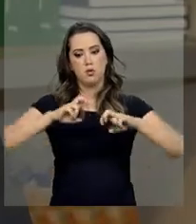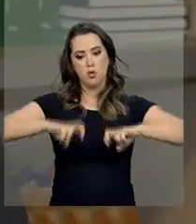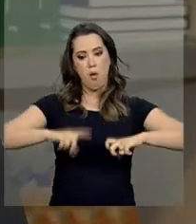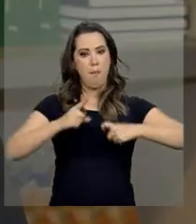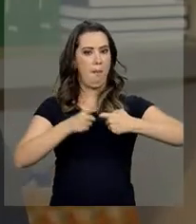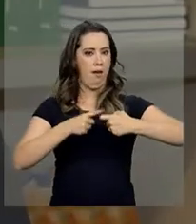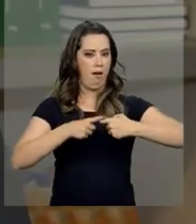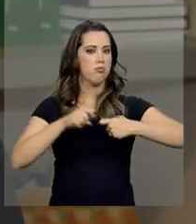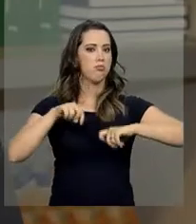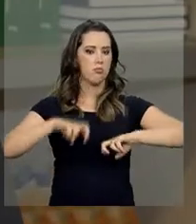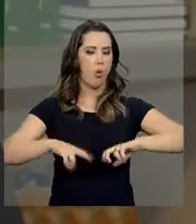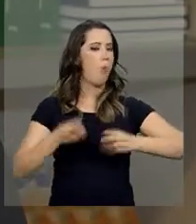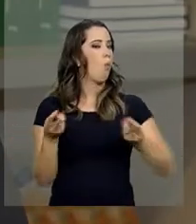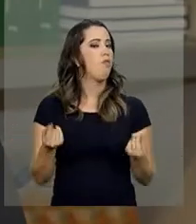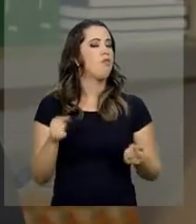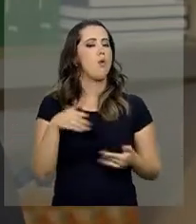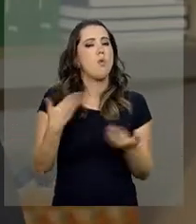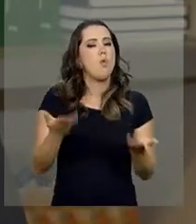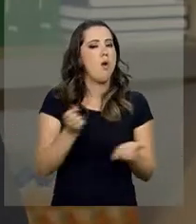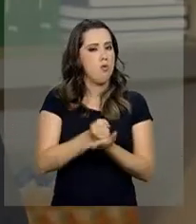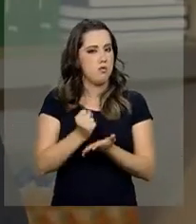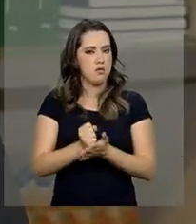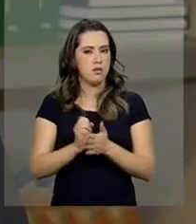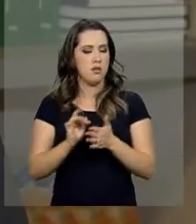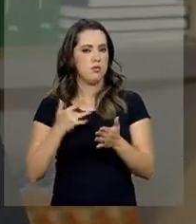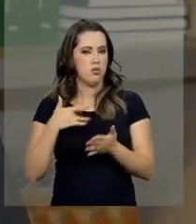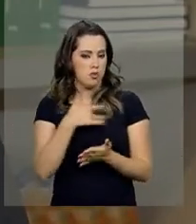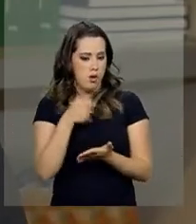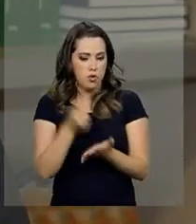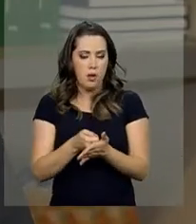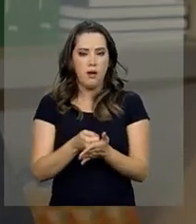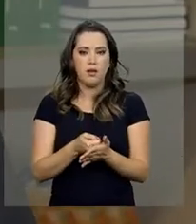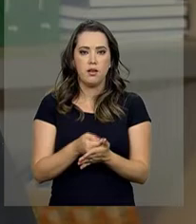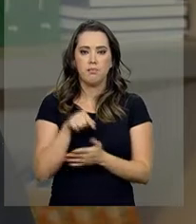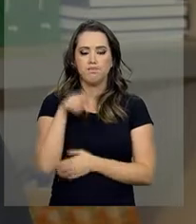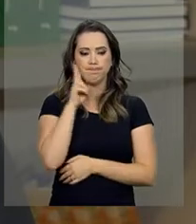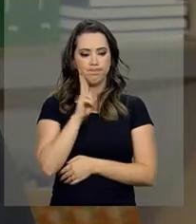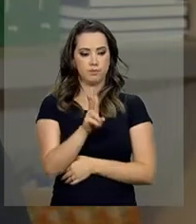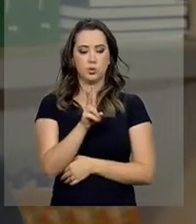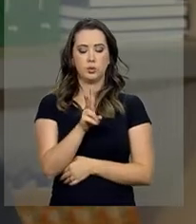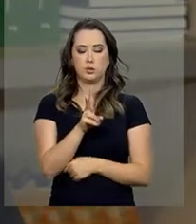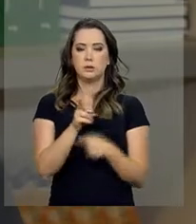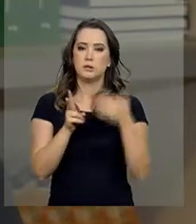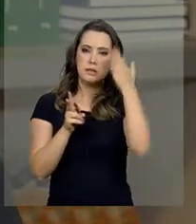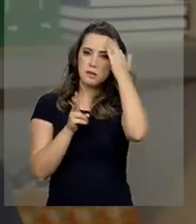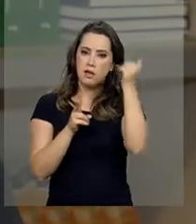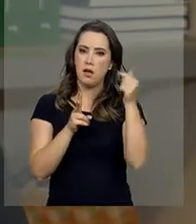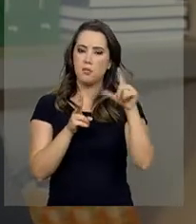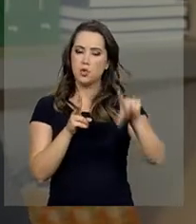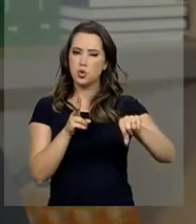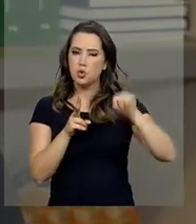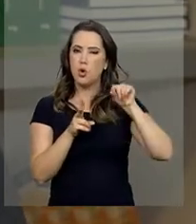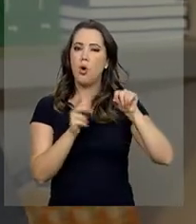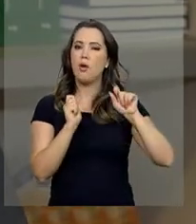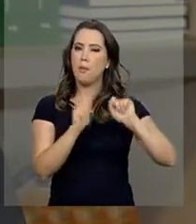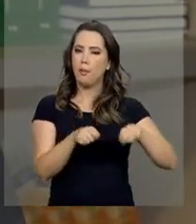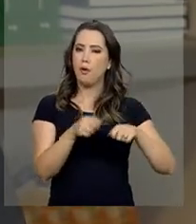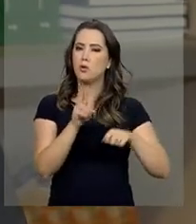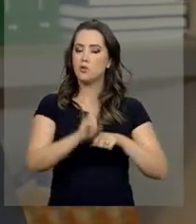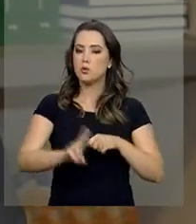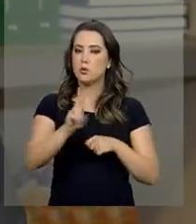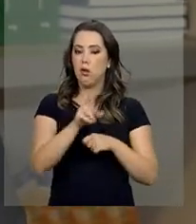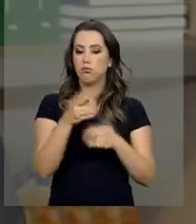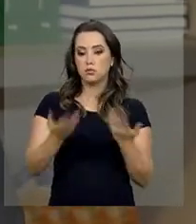a partir daí vai haver uma padronização na informação. O consumidor vai ter previamente direito à escolha de saber se ele pode ou não utilizar